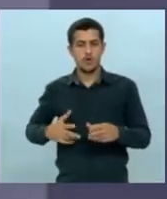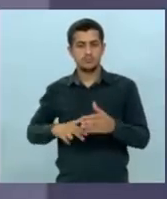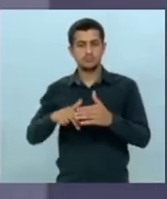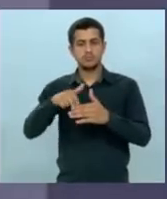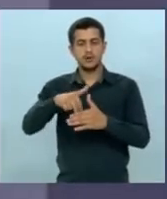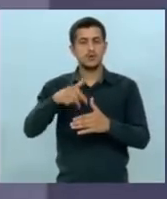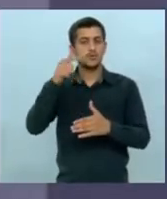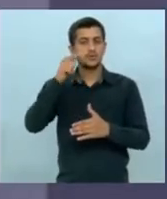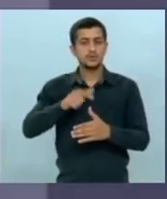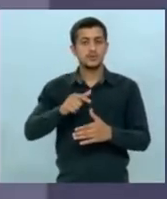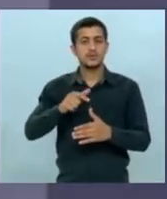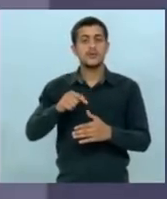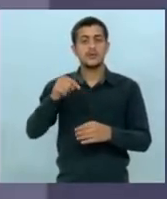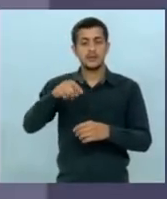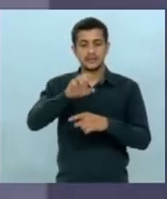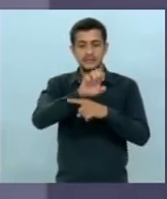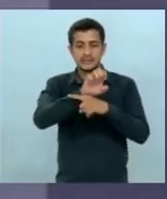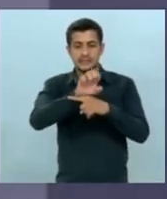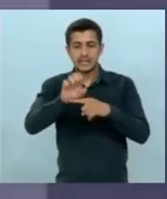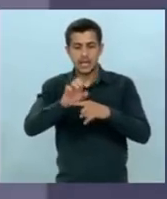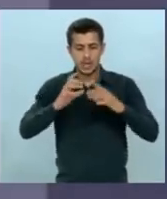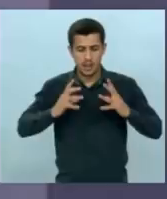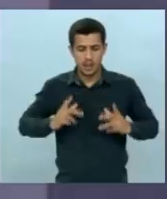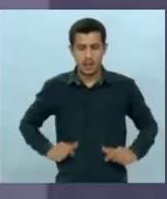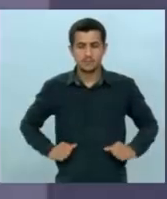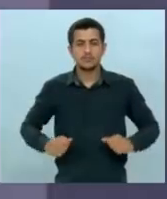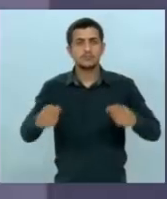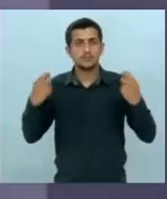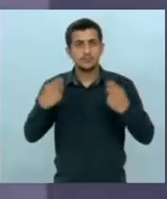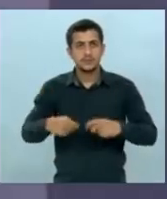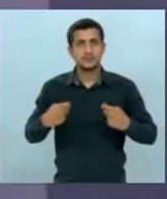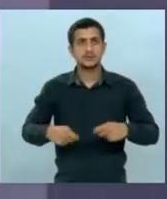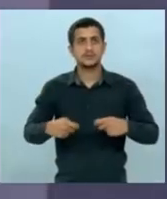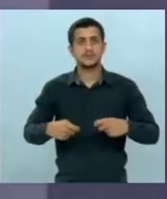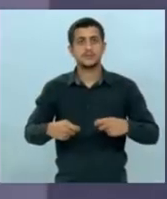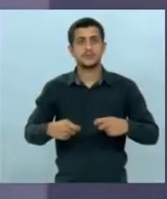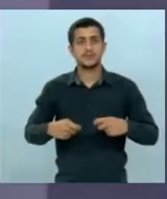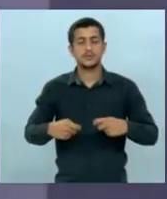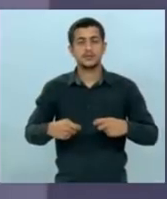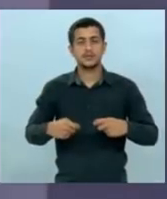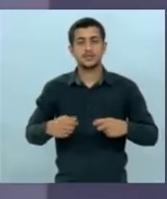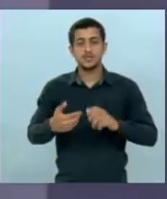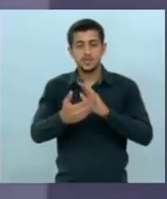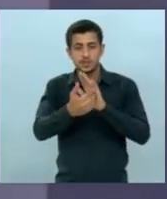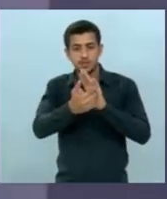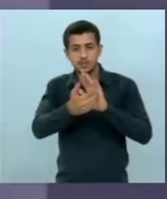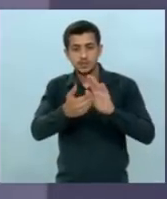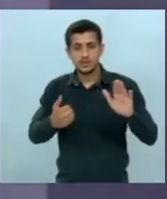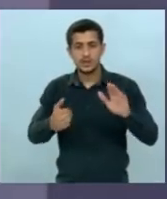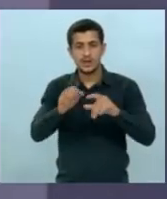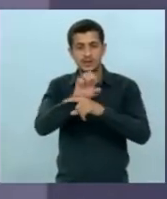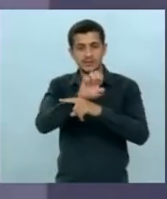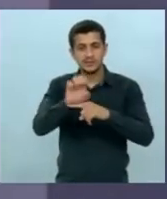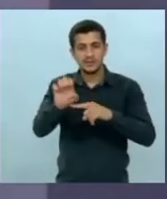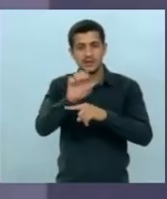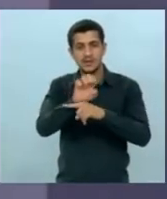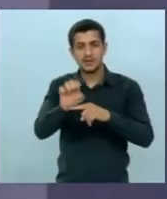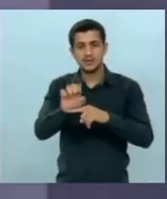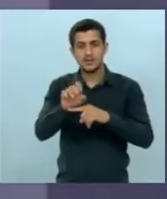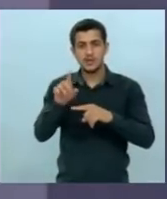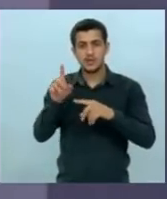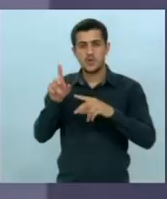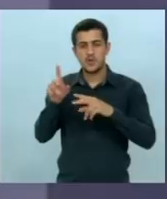passar esse estado a limpo nós temos que livrar livrar o nosso estado do